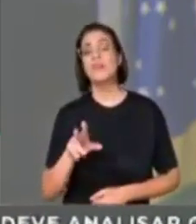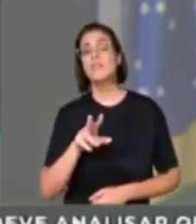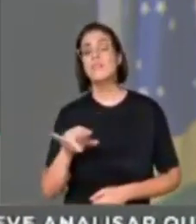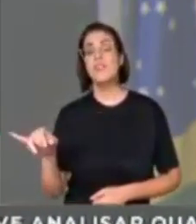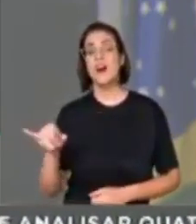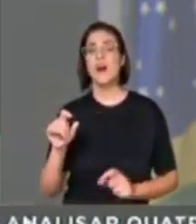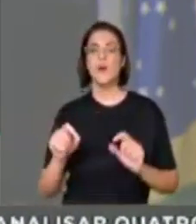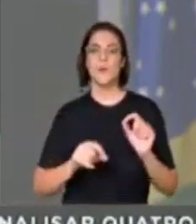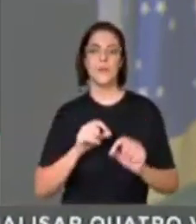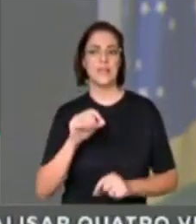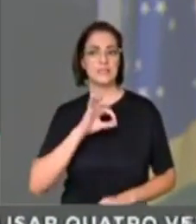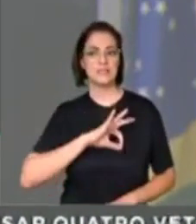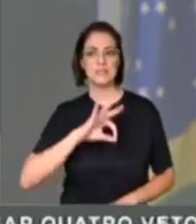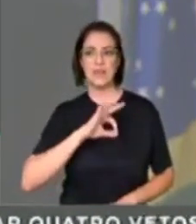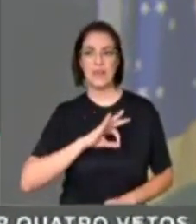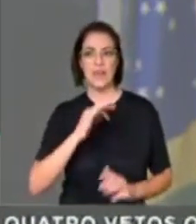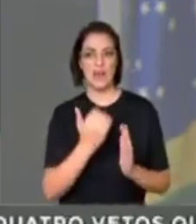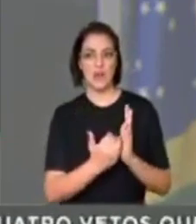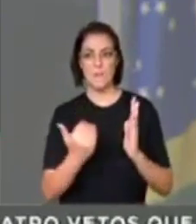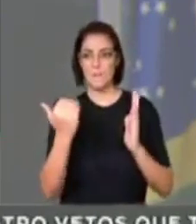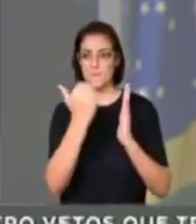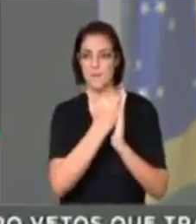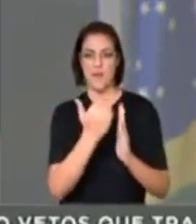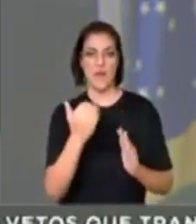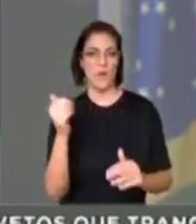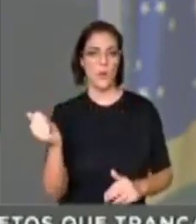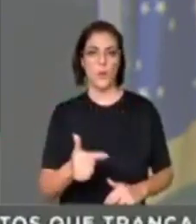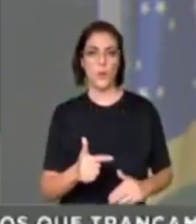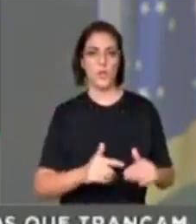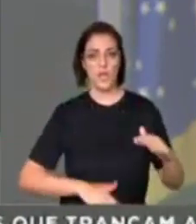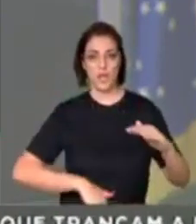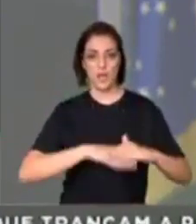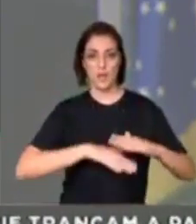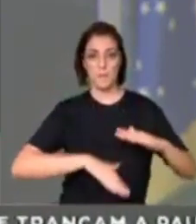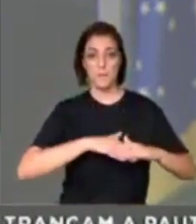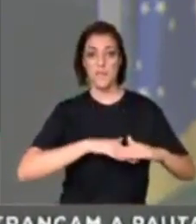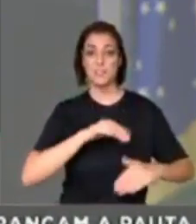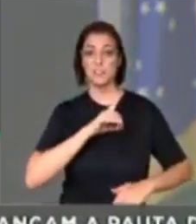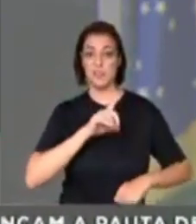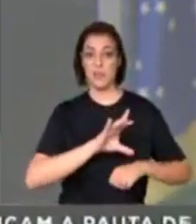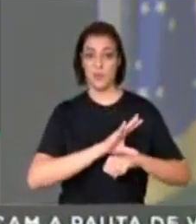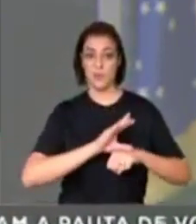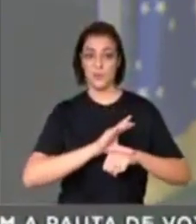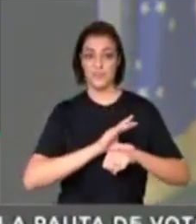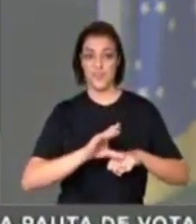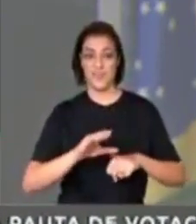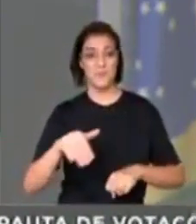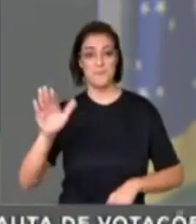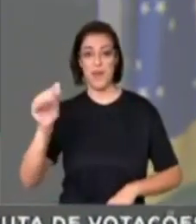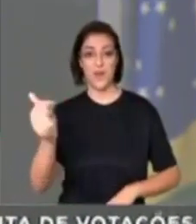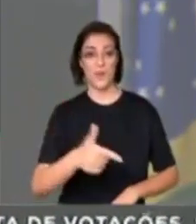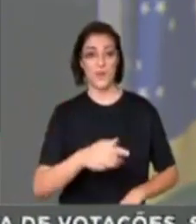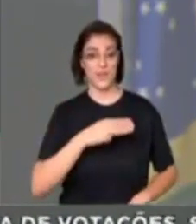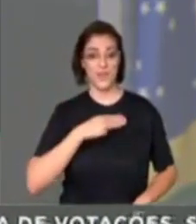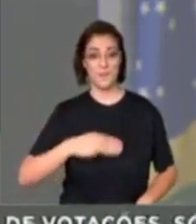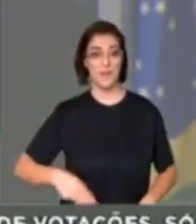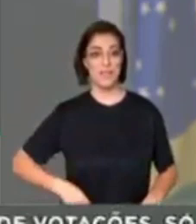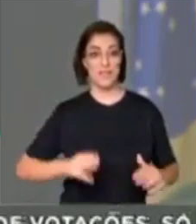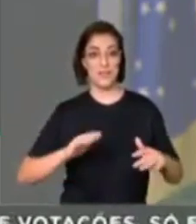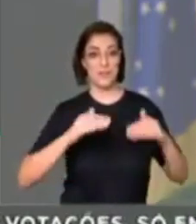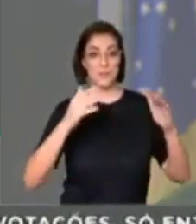teto, como muitos procuradores recebem acima do teto constitucional, acima do salário dos ministros do Supremo de R$ 39 mil,